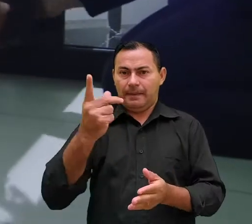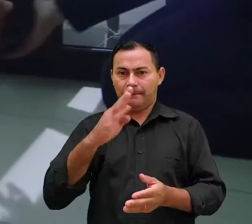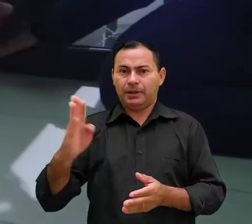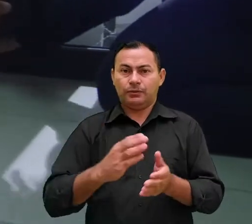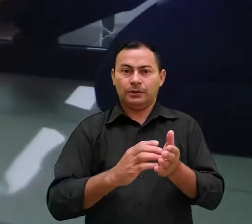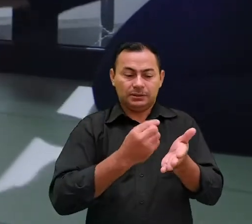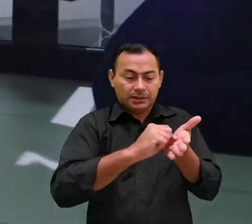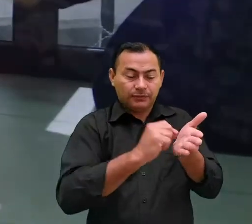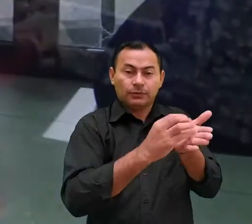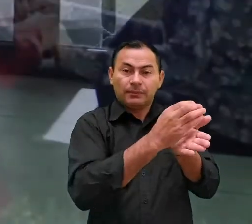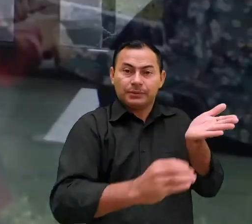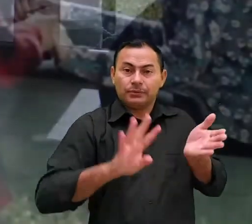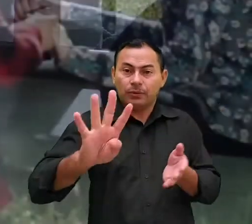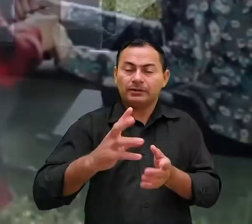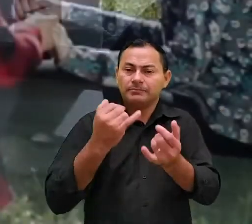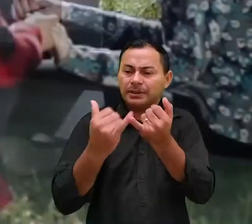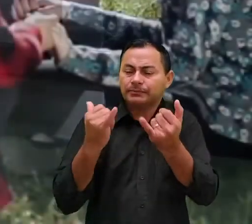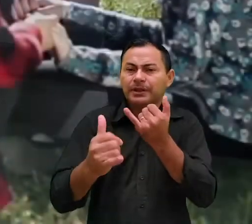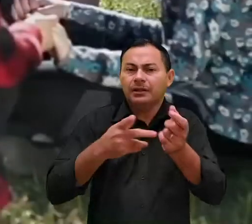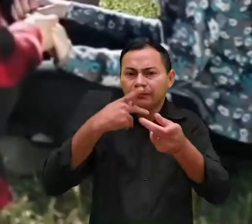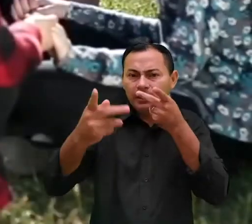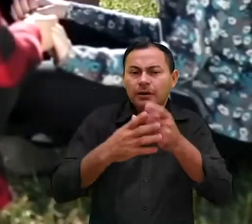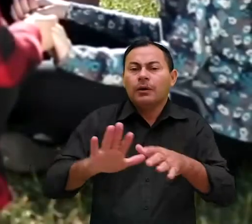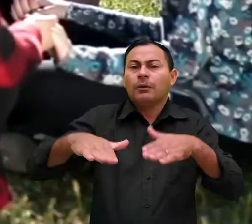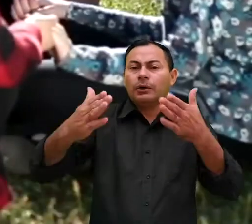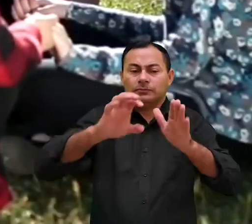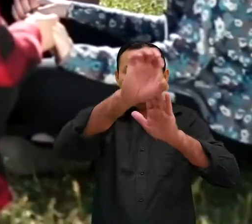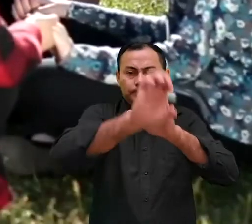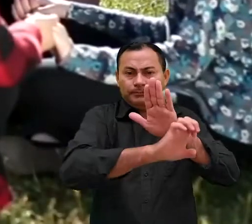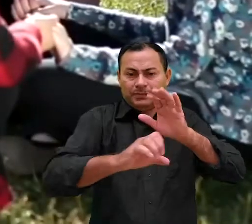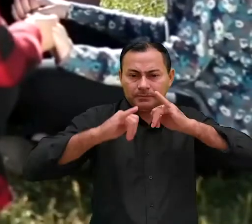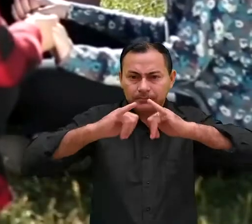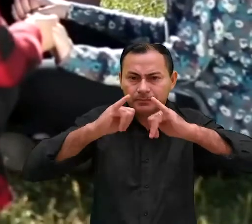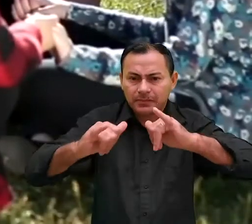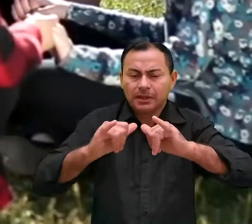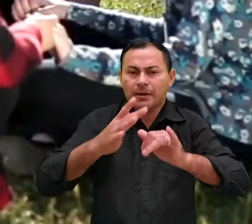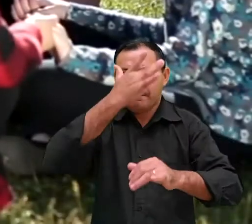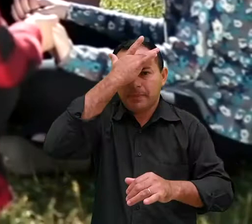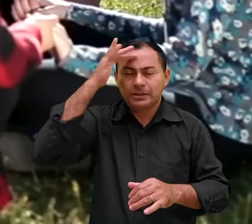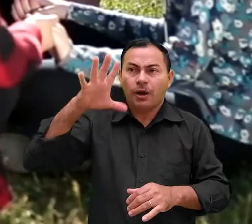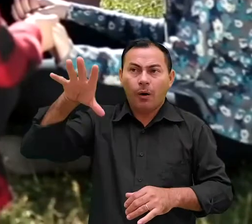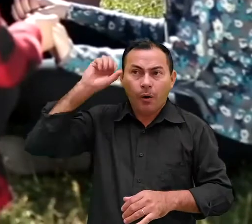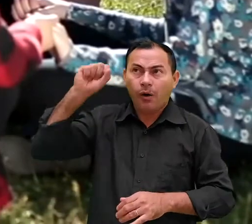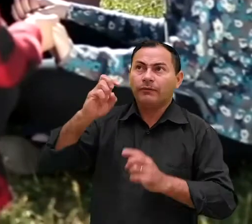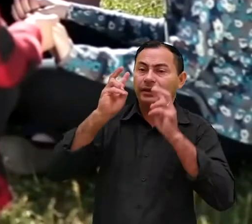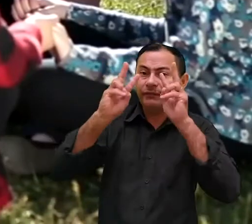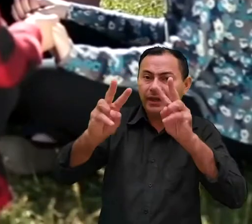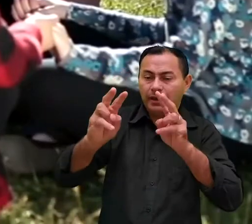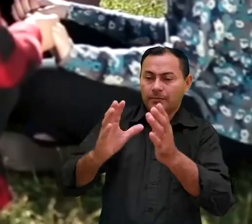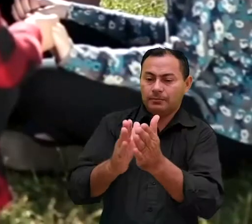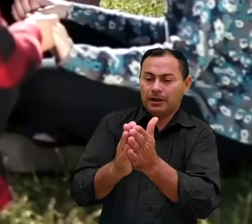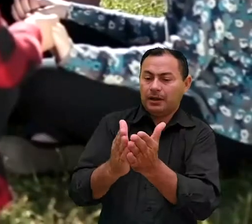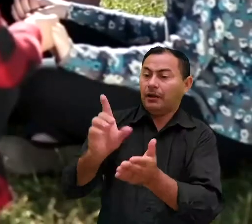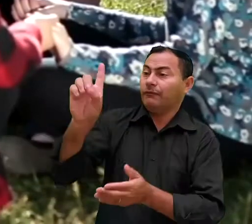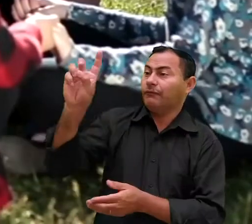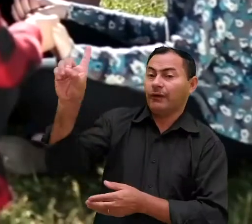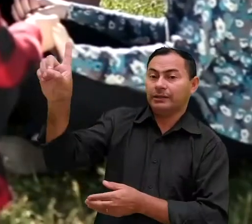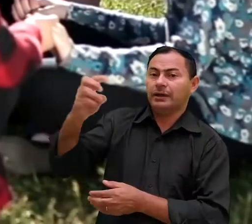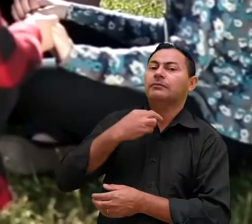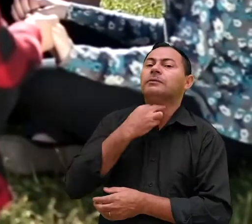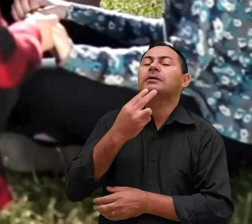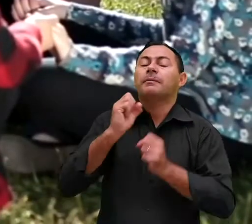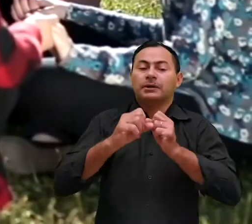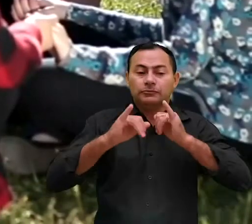uma situação semelhante ele diz que quando o evangelho é pregado e as pessoas ouvem a voz de Deus podem